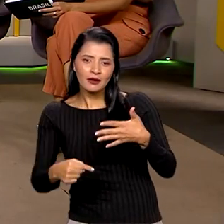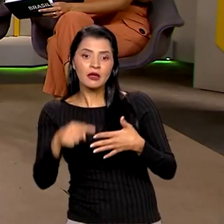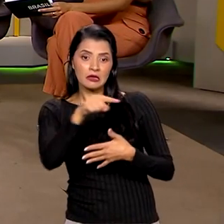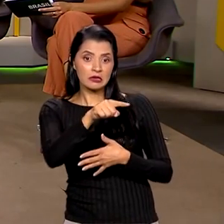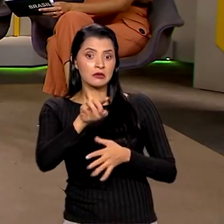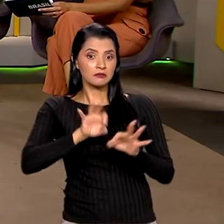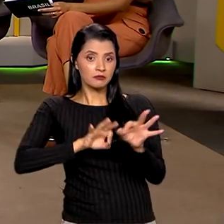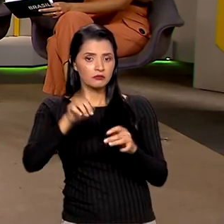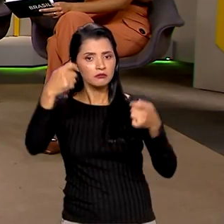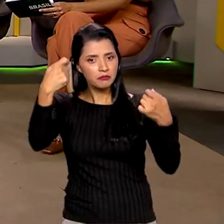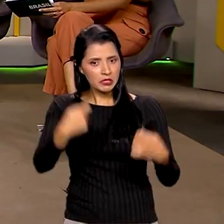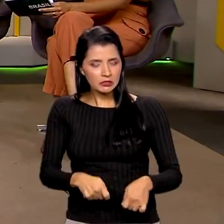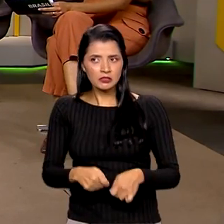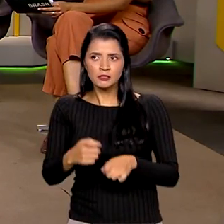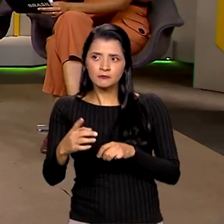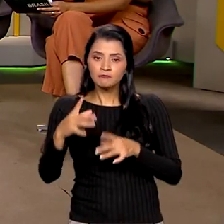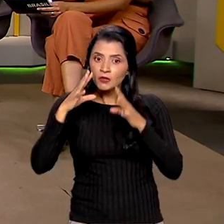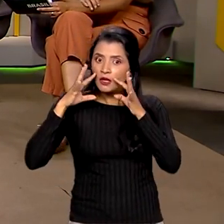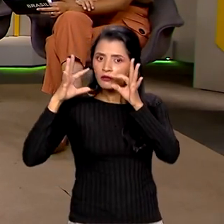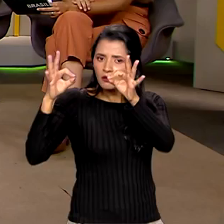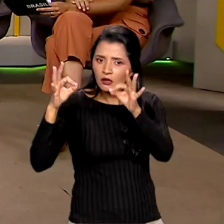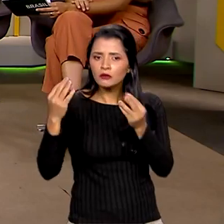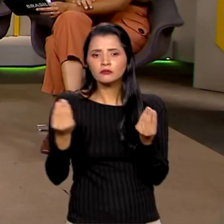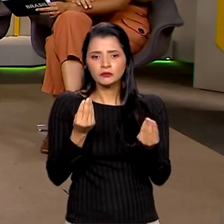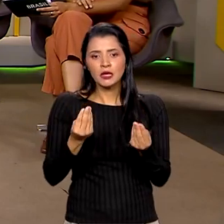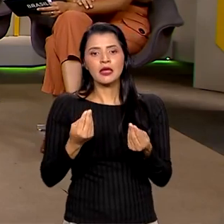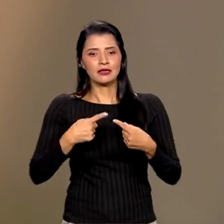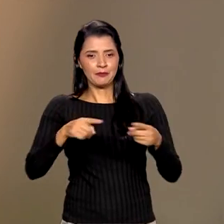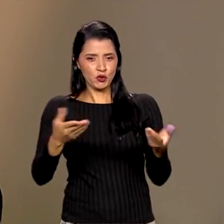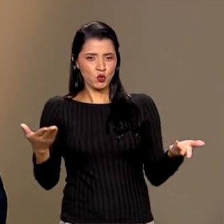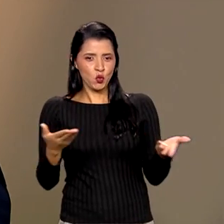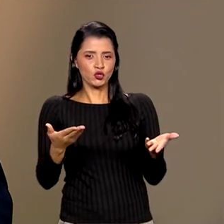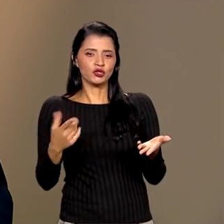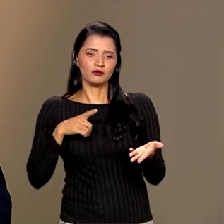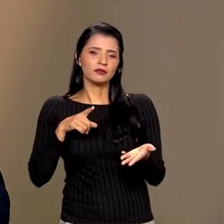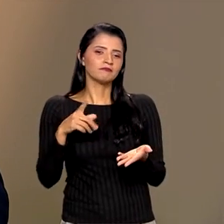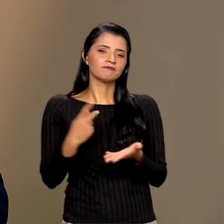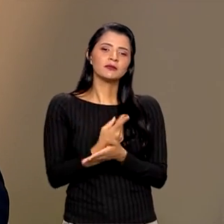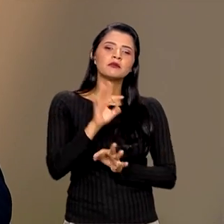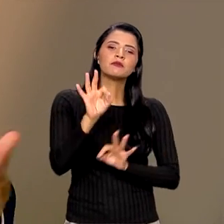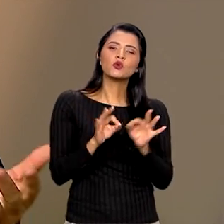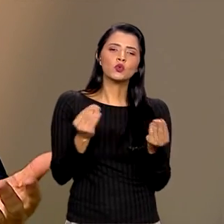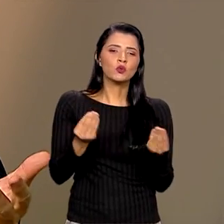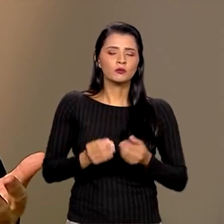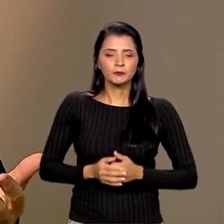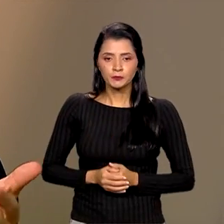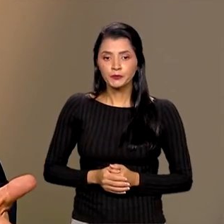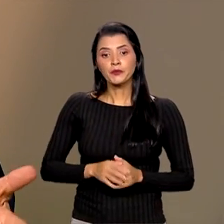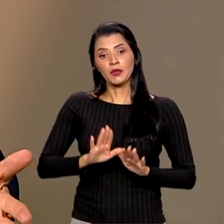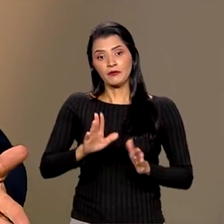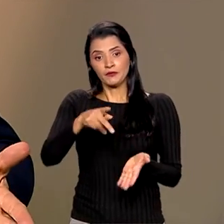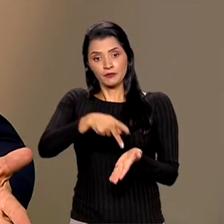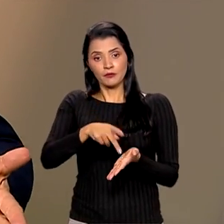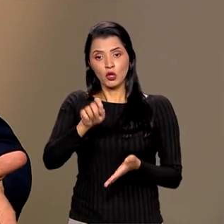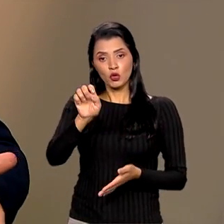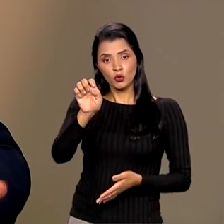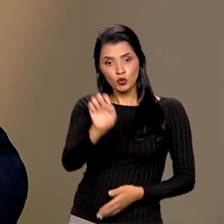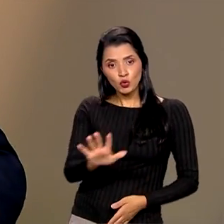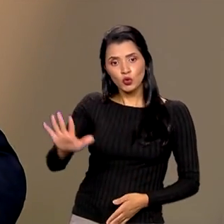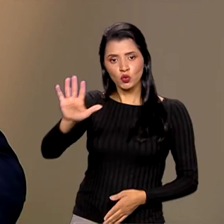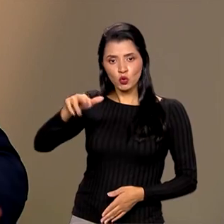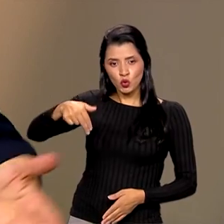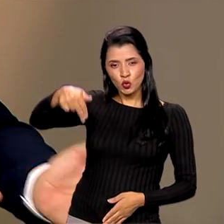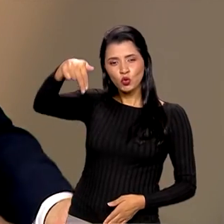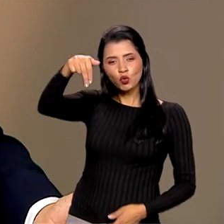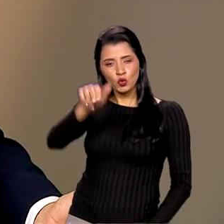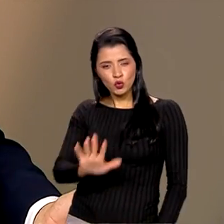precisa cobrir? Esse plano lançado hoje? Olha, na verdade, o Nordeste já avançou bastante, inclusive quando esse avanço